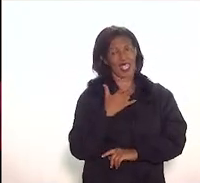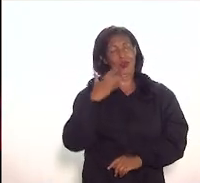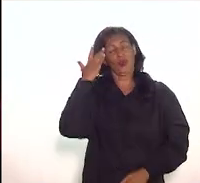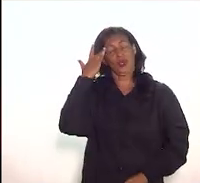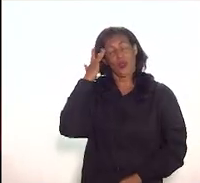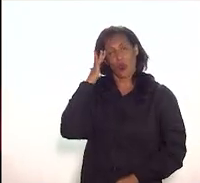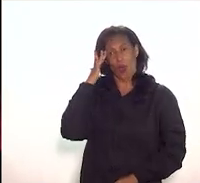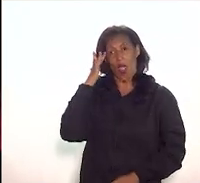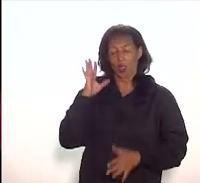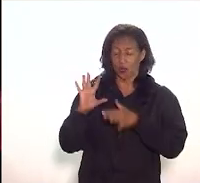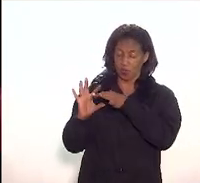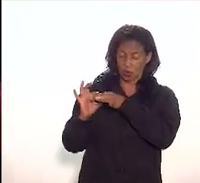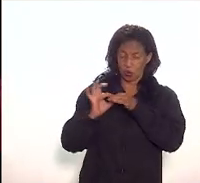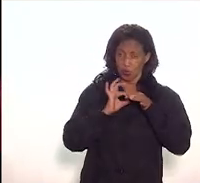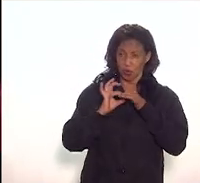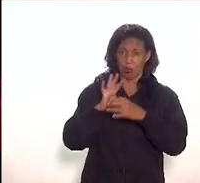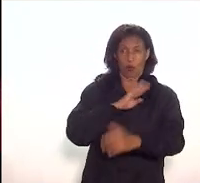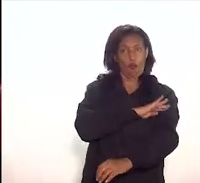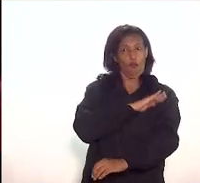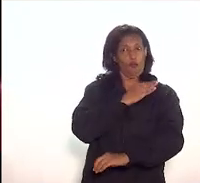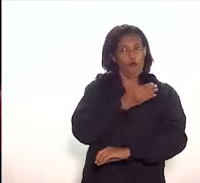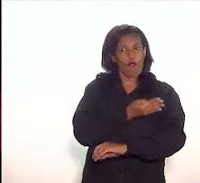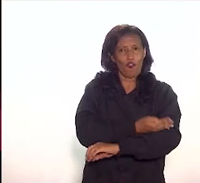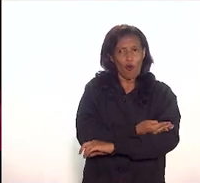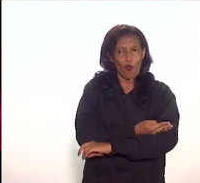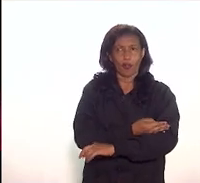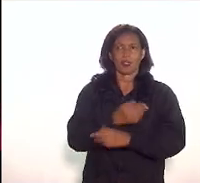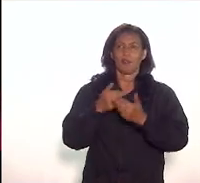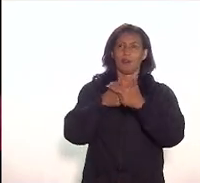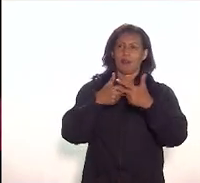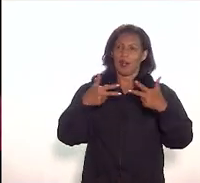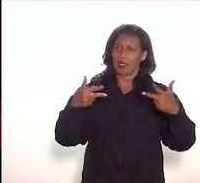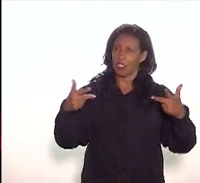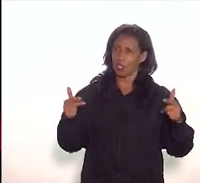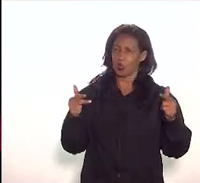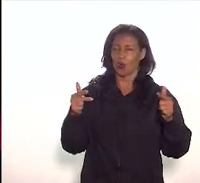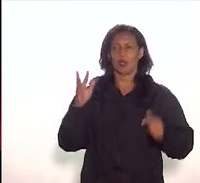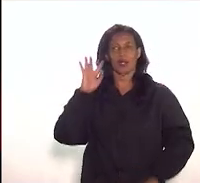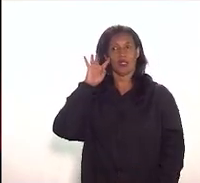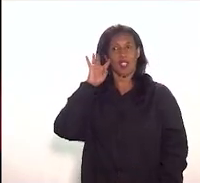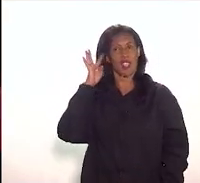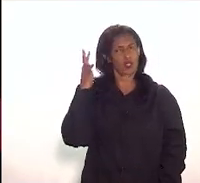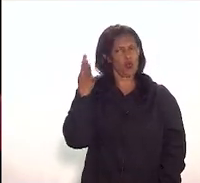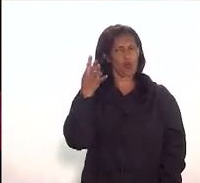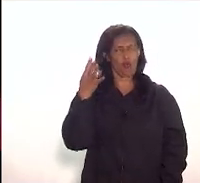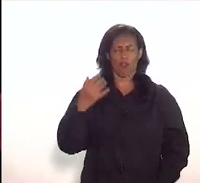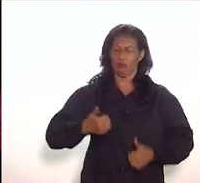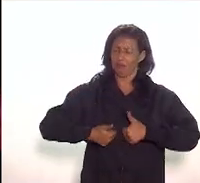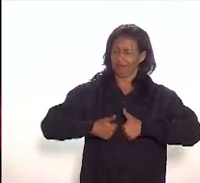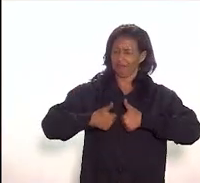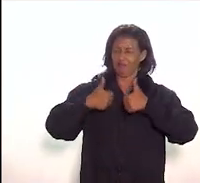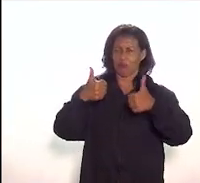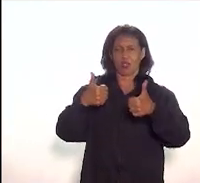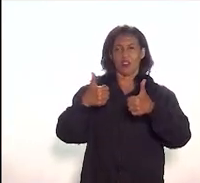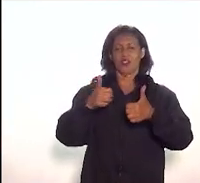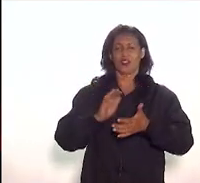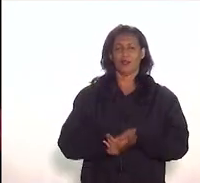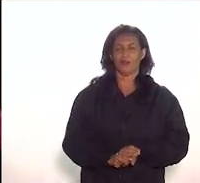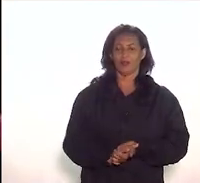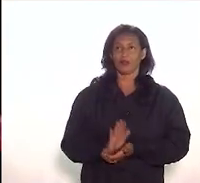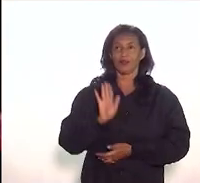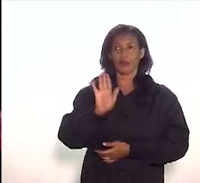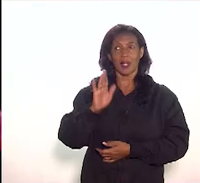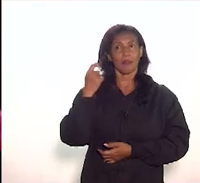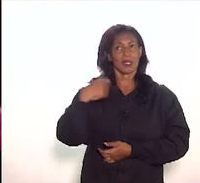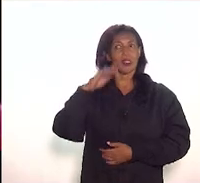que se unirmos forças para que essas coisas venham a se resolver só é positivo mas e precisa